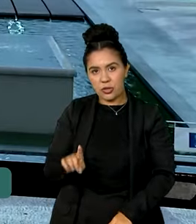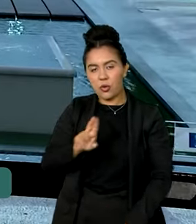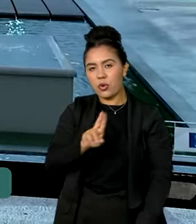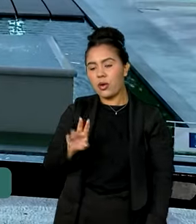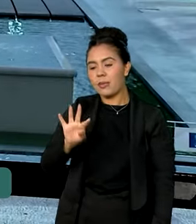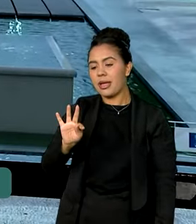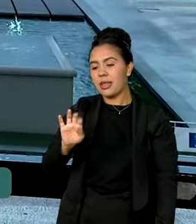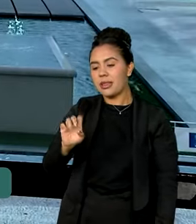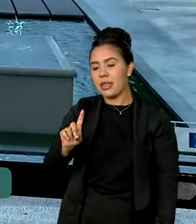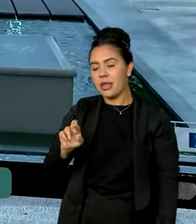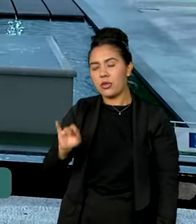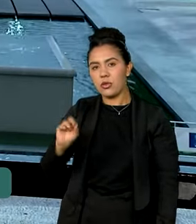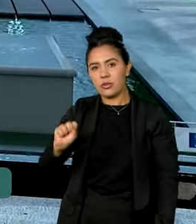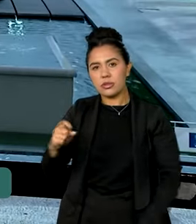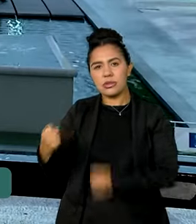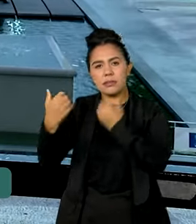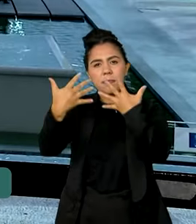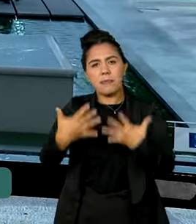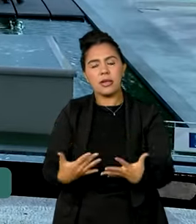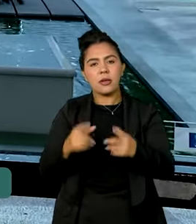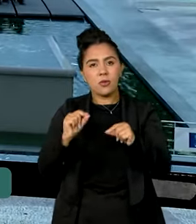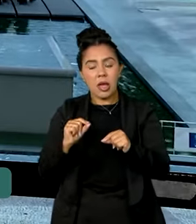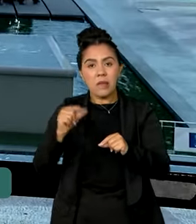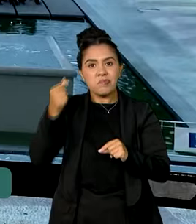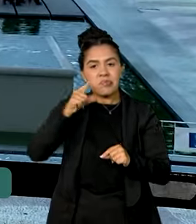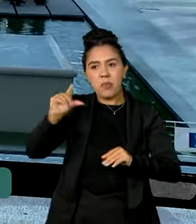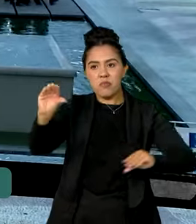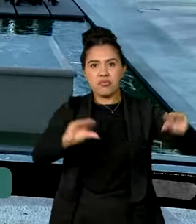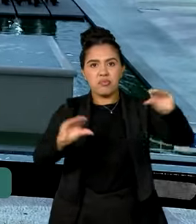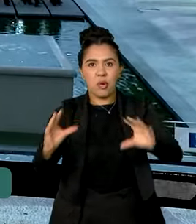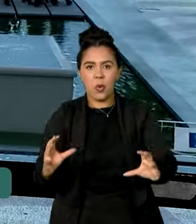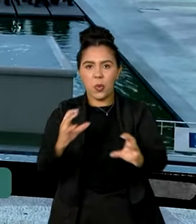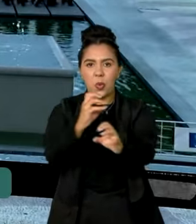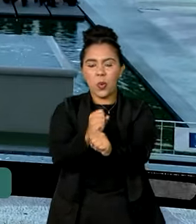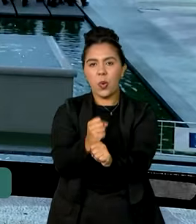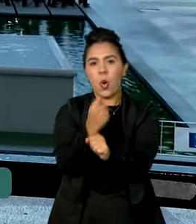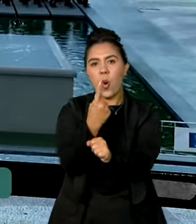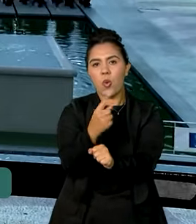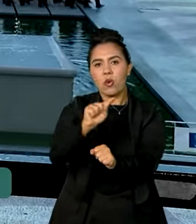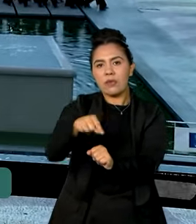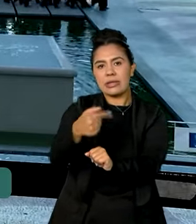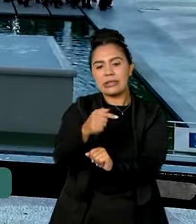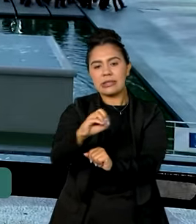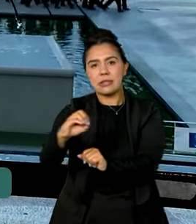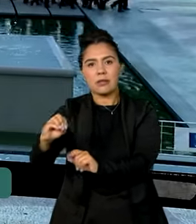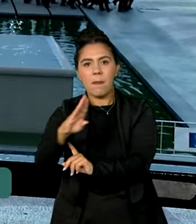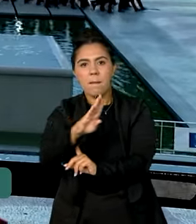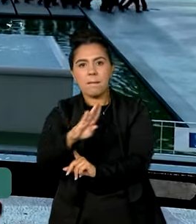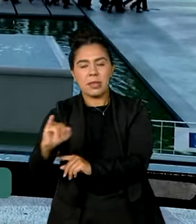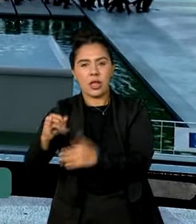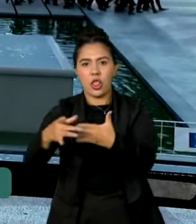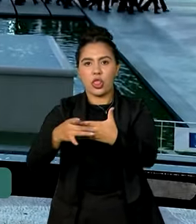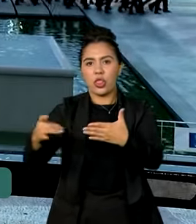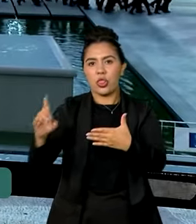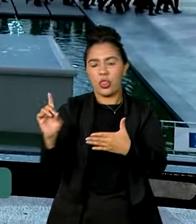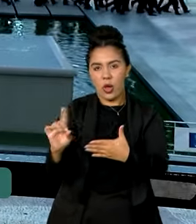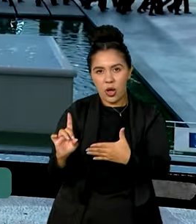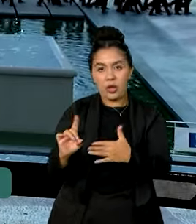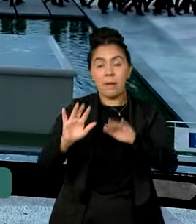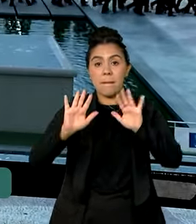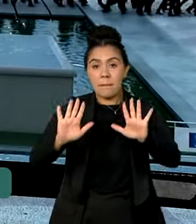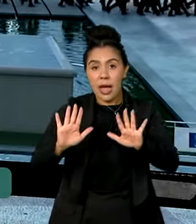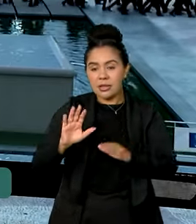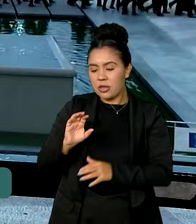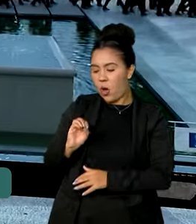esses esforços resultaram em 1 bilhão e 700 milhões de dólares em novos recursos. O orçamento anual da OMS